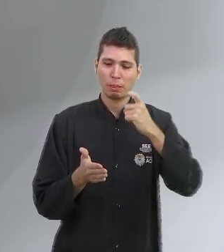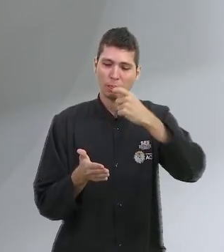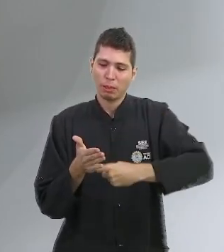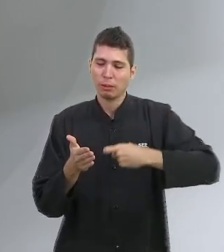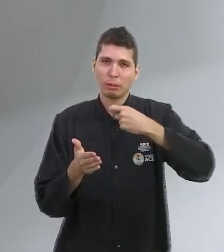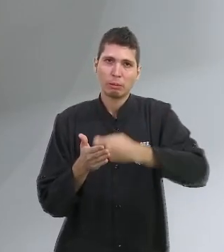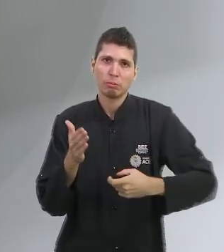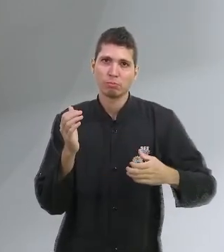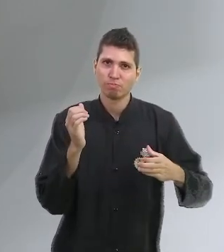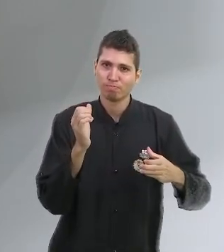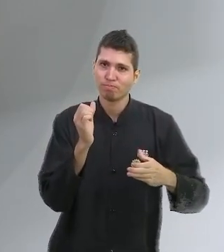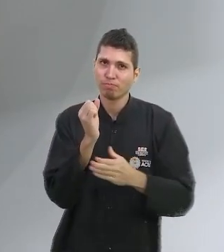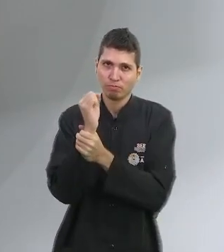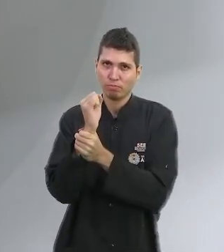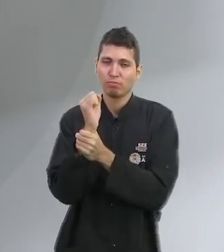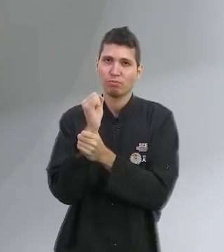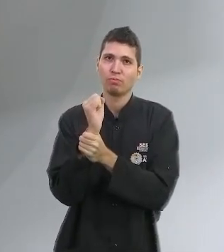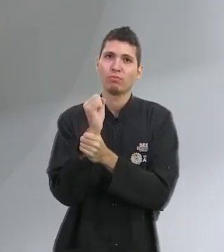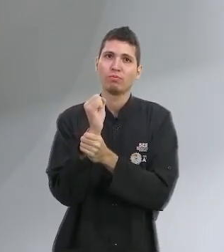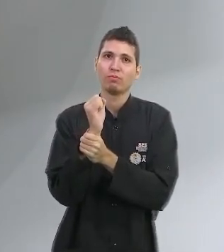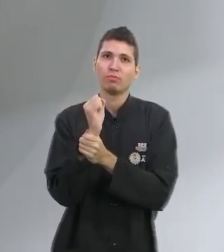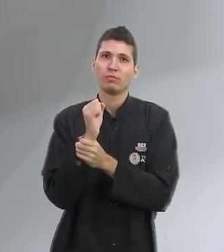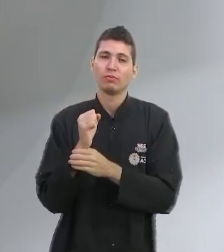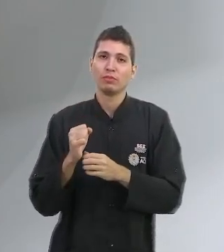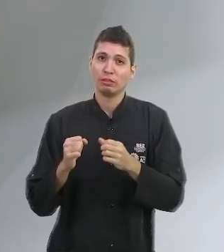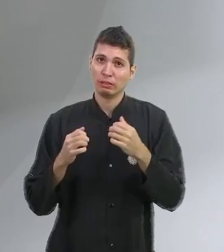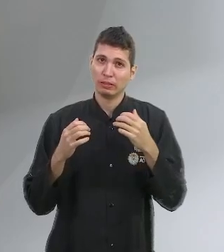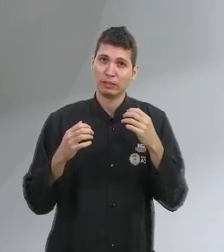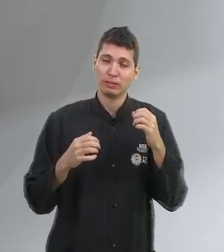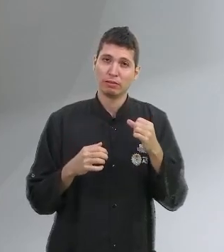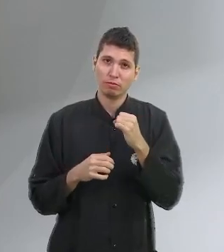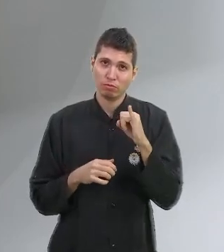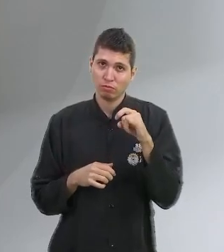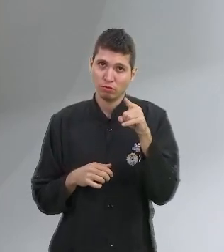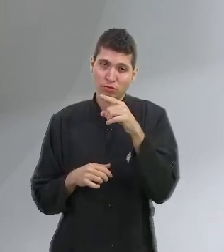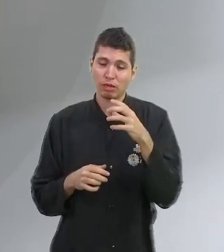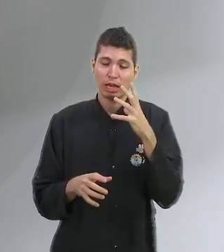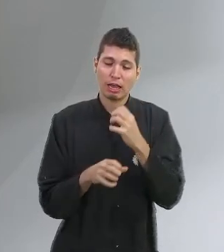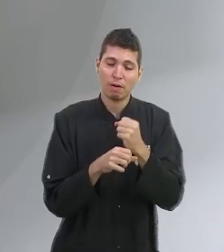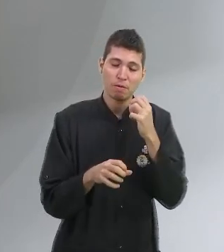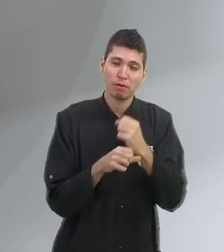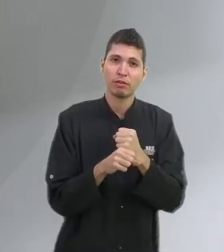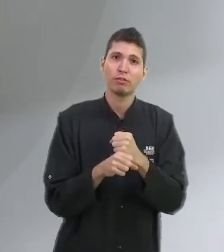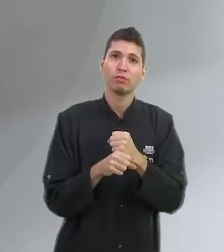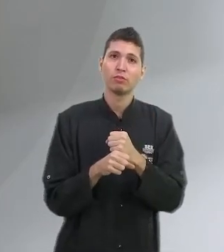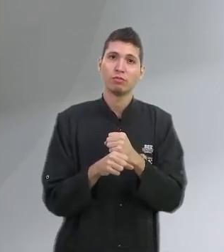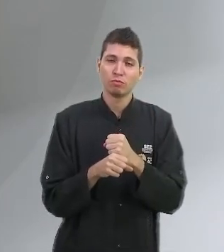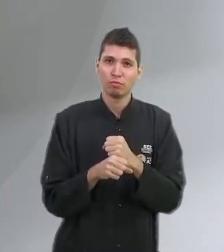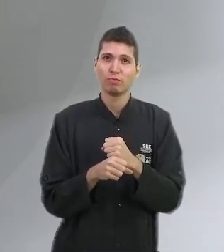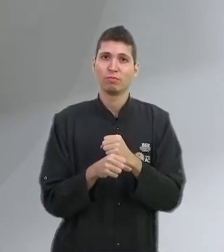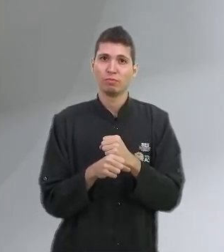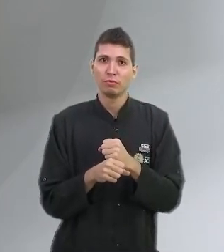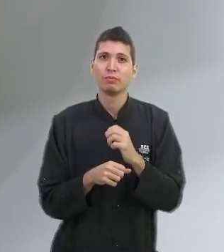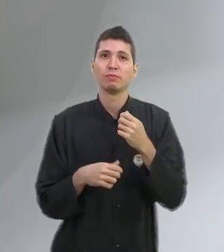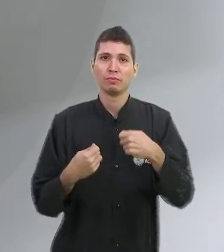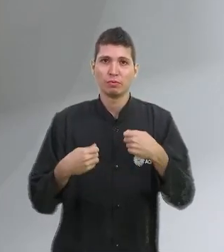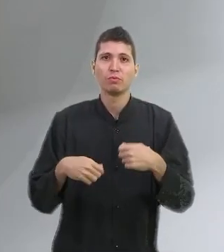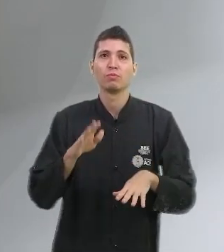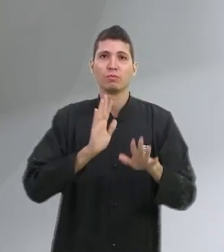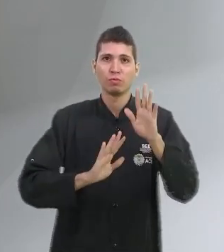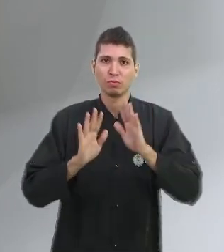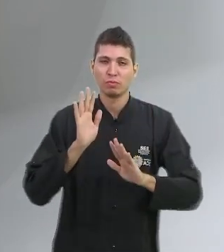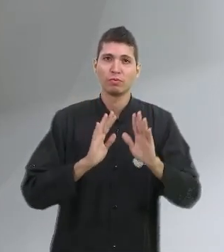Na hora do cálculo, você tem que pensar nisso. E nós vamos já calcular para ver quanto que está valendo